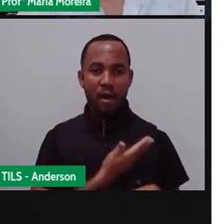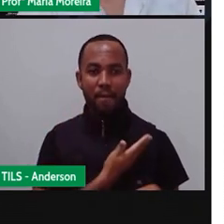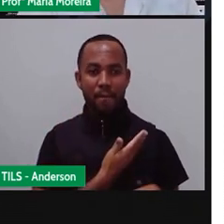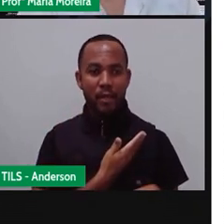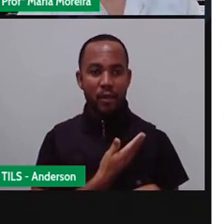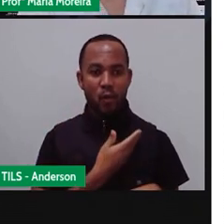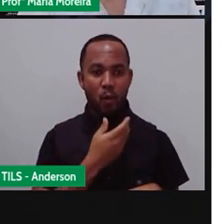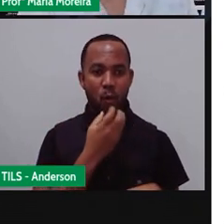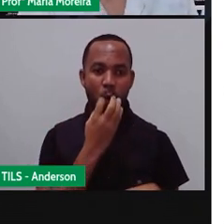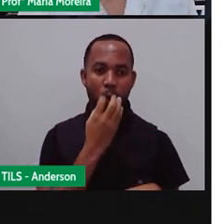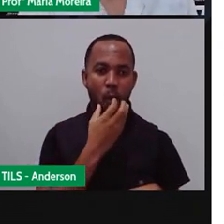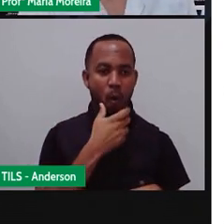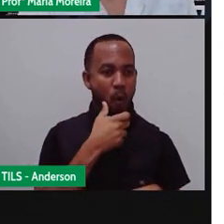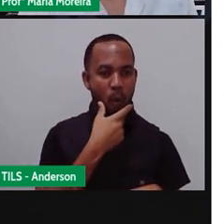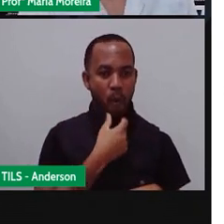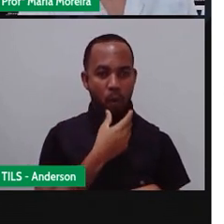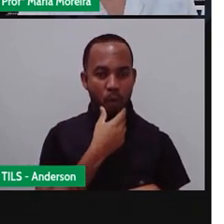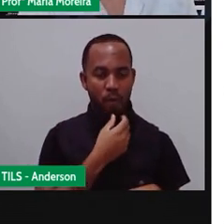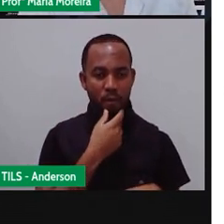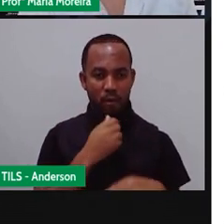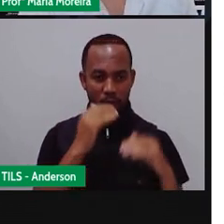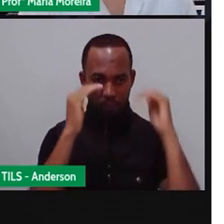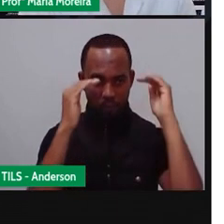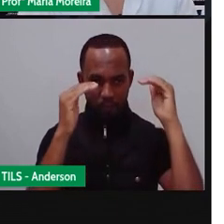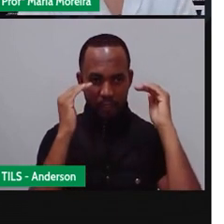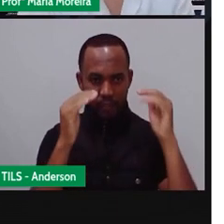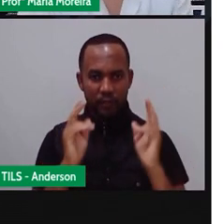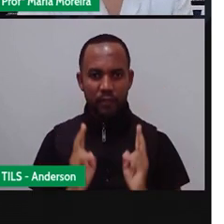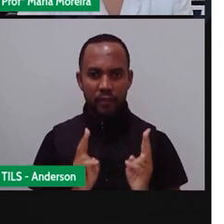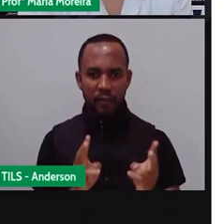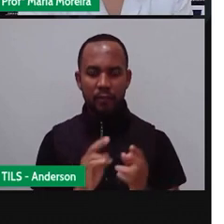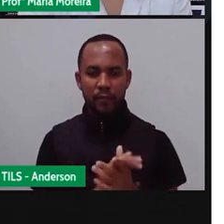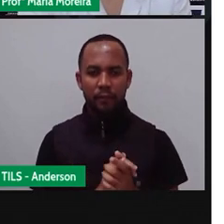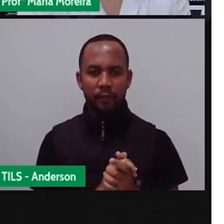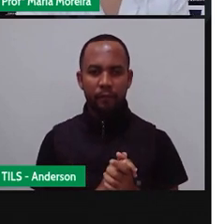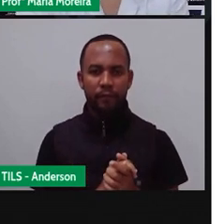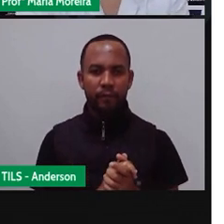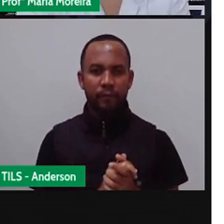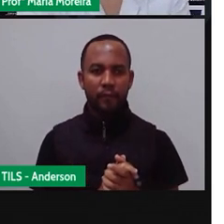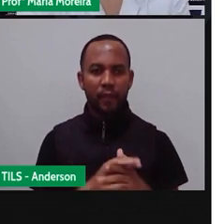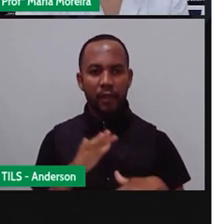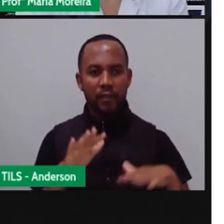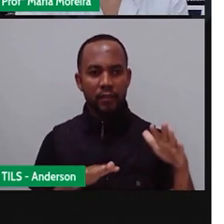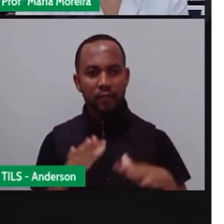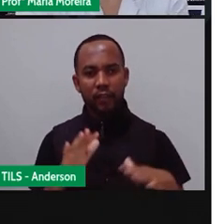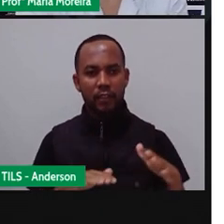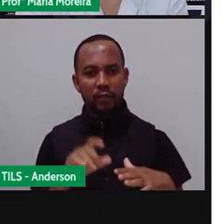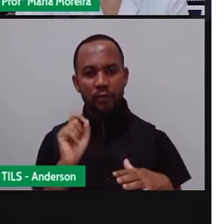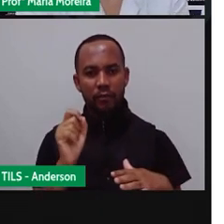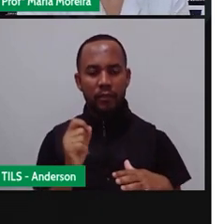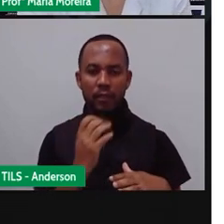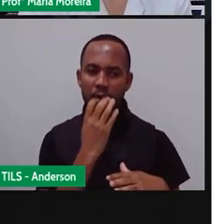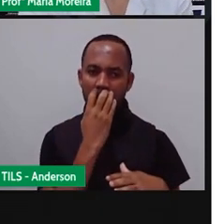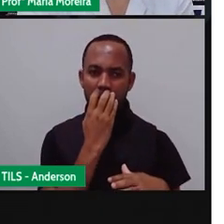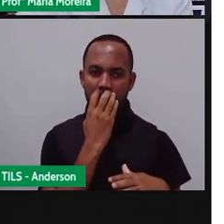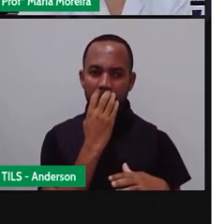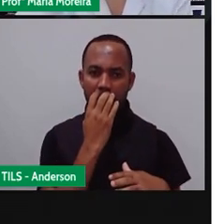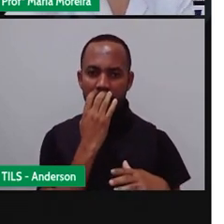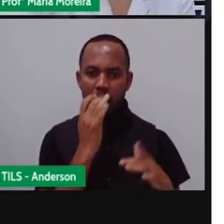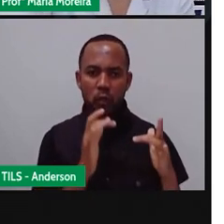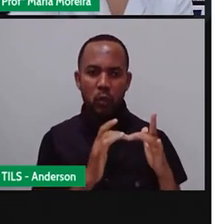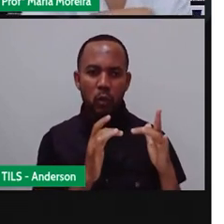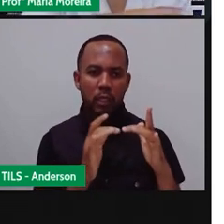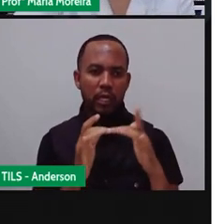homem, porque ele é fiel ao seu dono. Bom, para mantermos contato, né, gente, com os animais domésticos, esses que